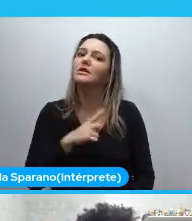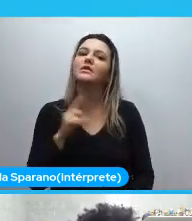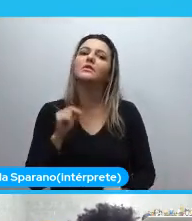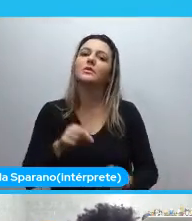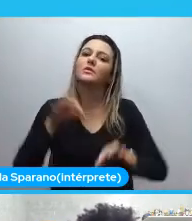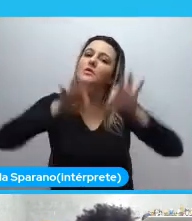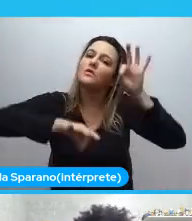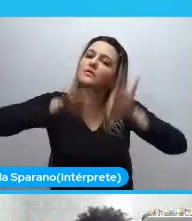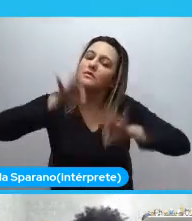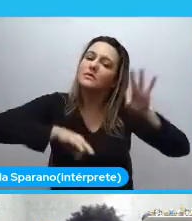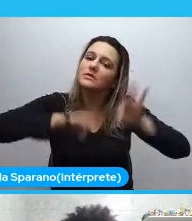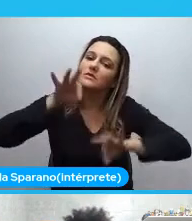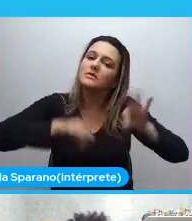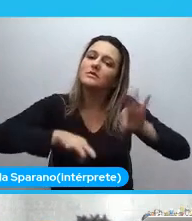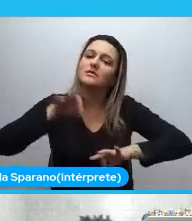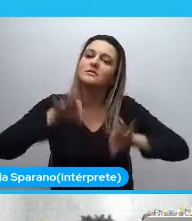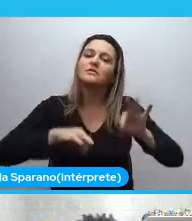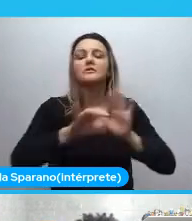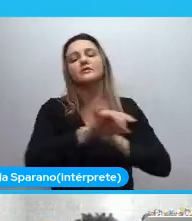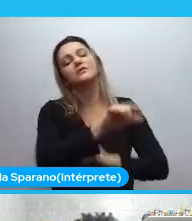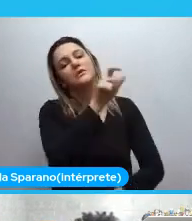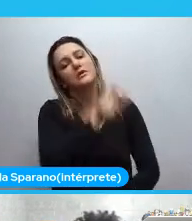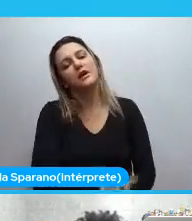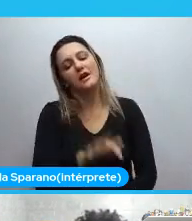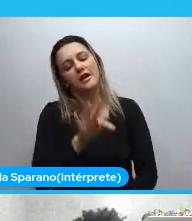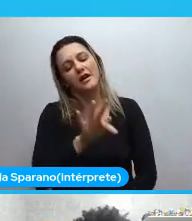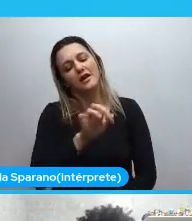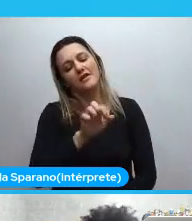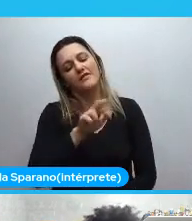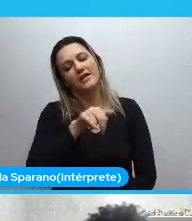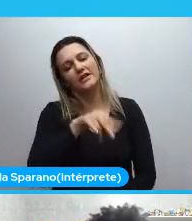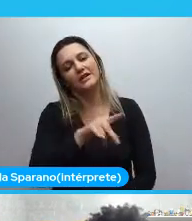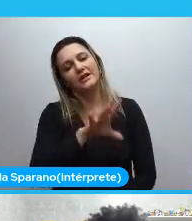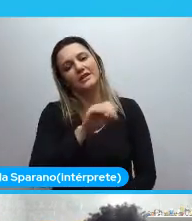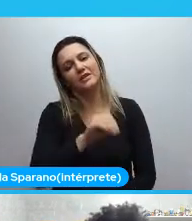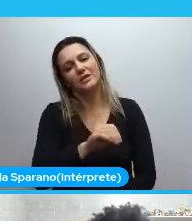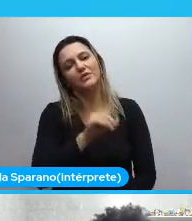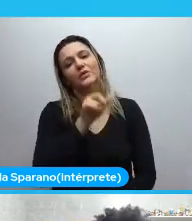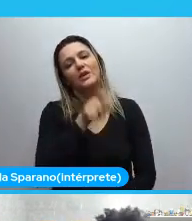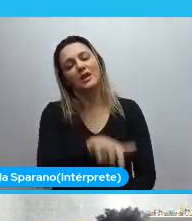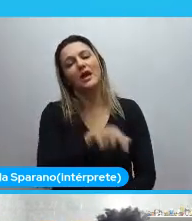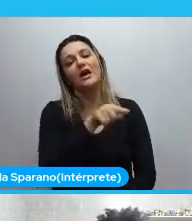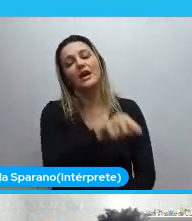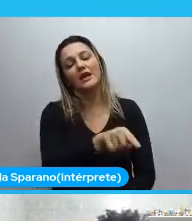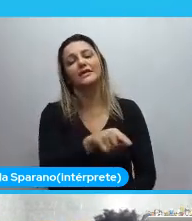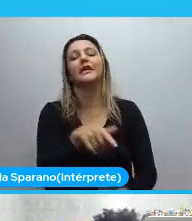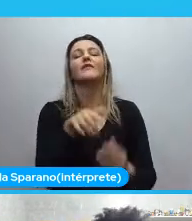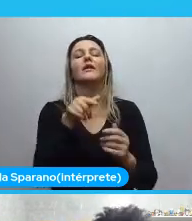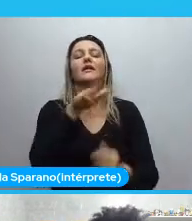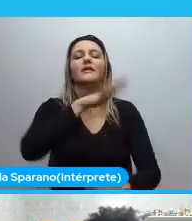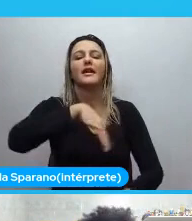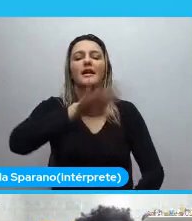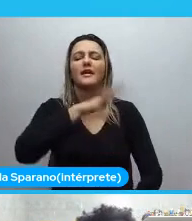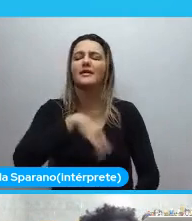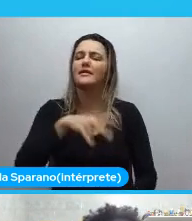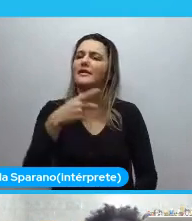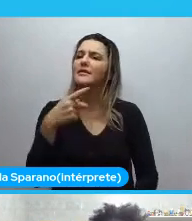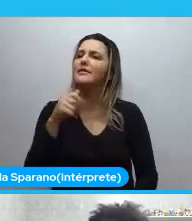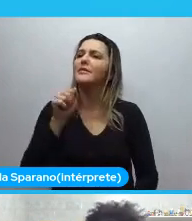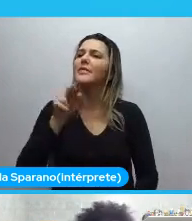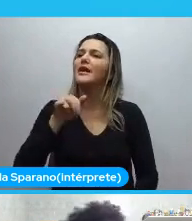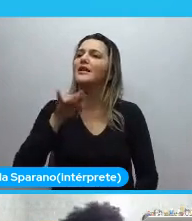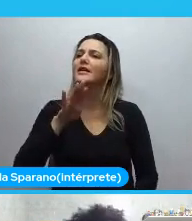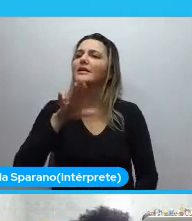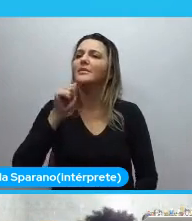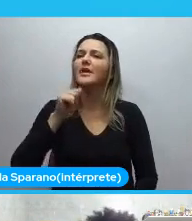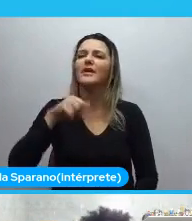Fernando Massonori. Porque a Pileides Paraíba estava ofertando. E era sobre dados. E aí